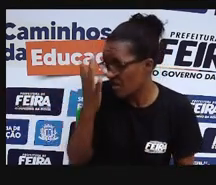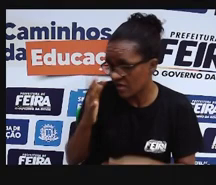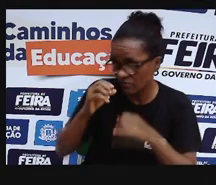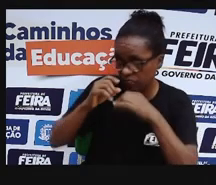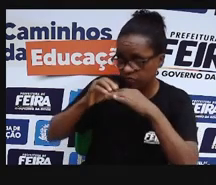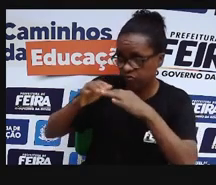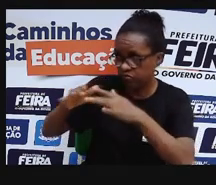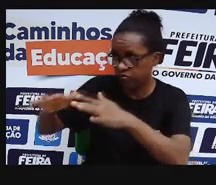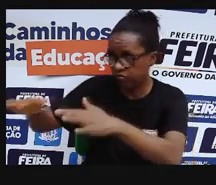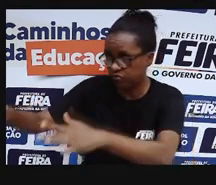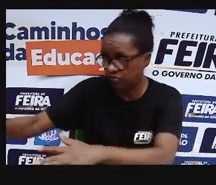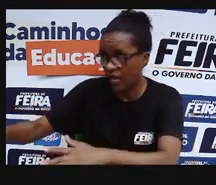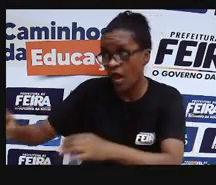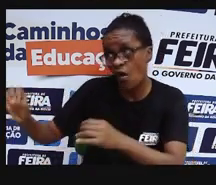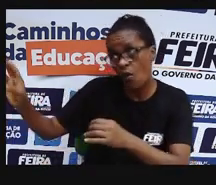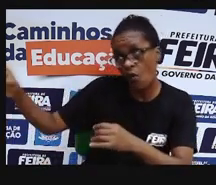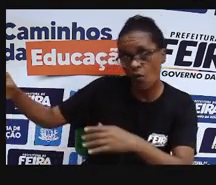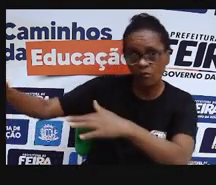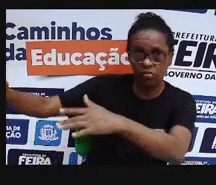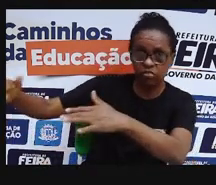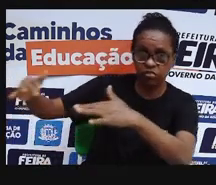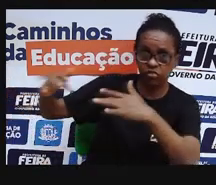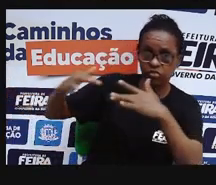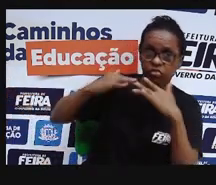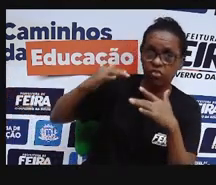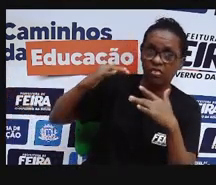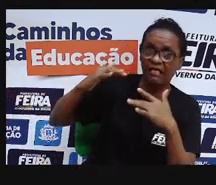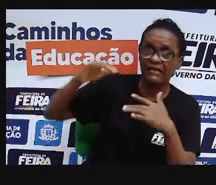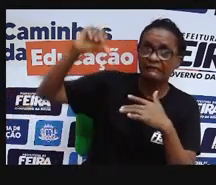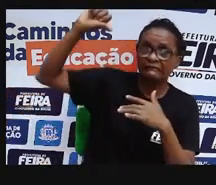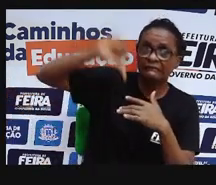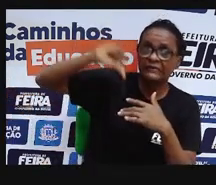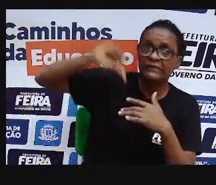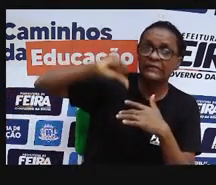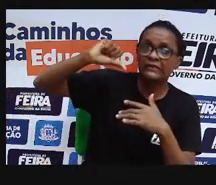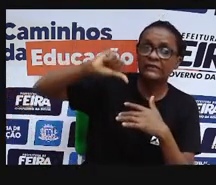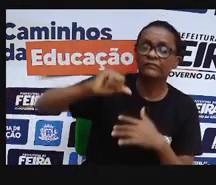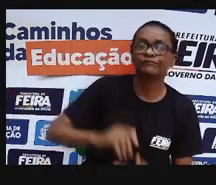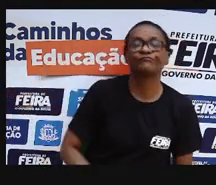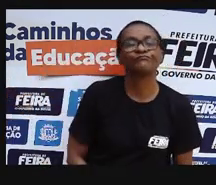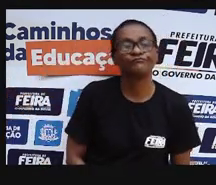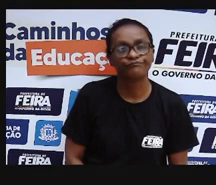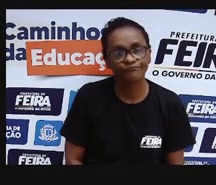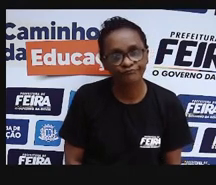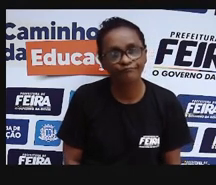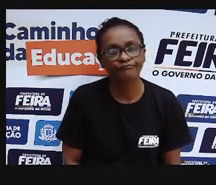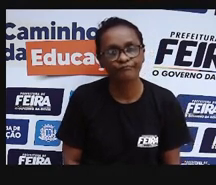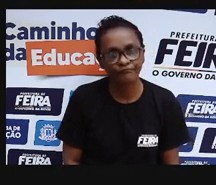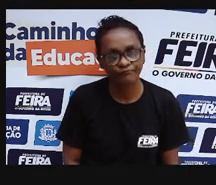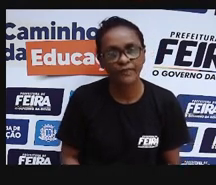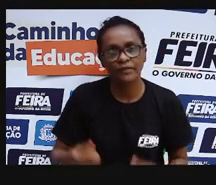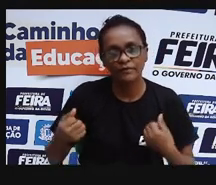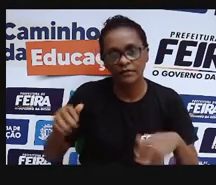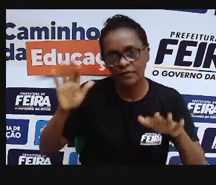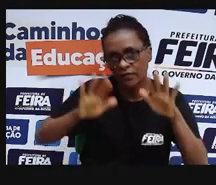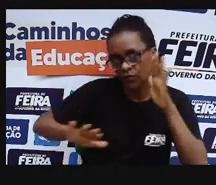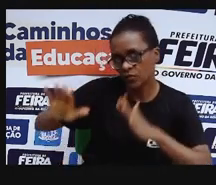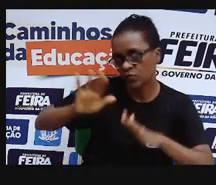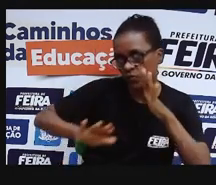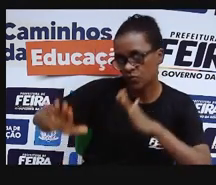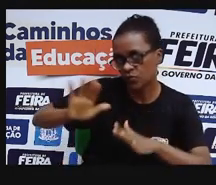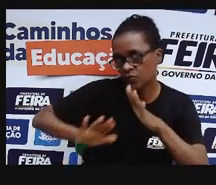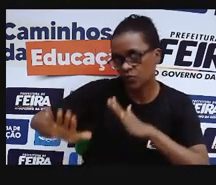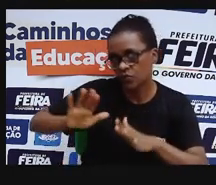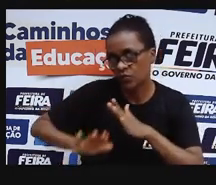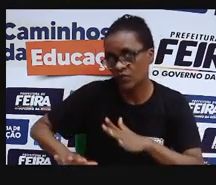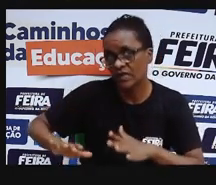elas adquirirem o vírus, né, da Covid-19. Então, elas têm mais chances de terem a fase